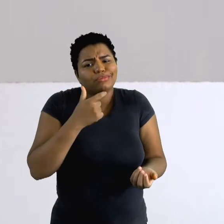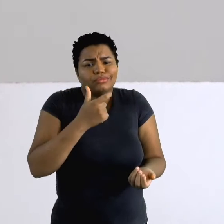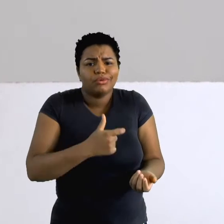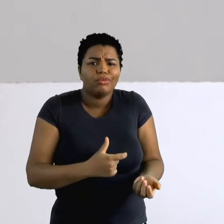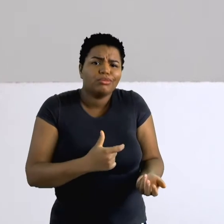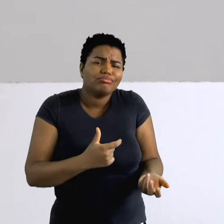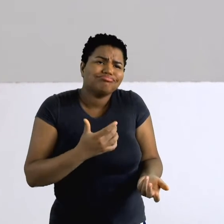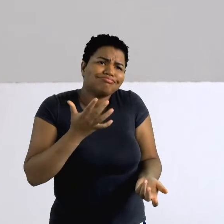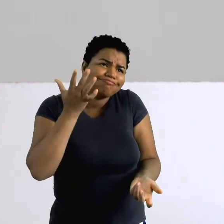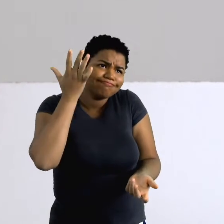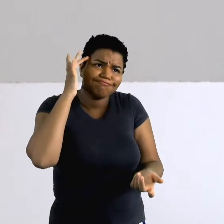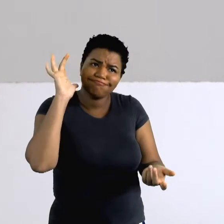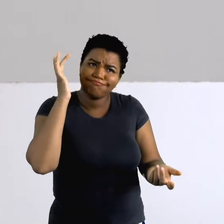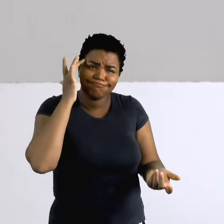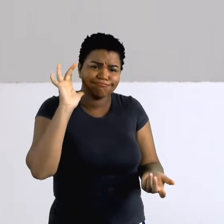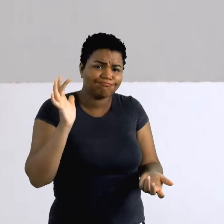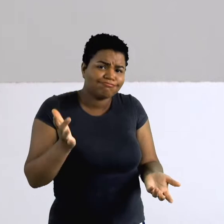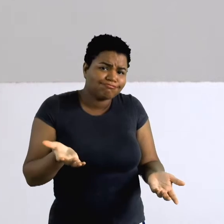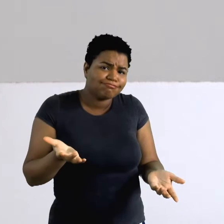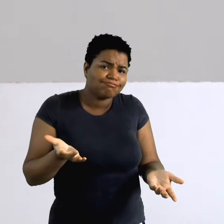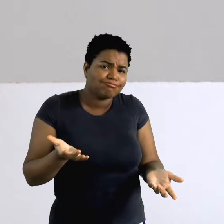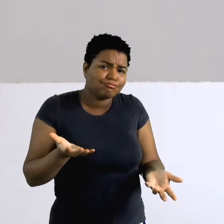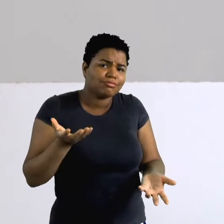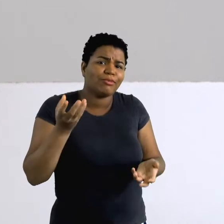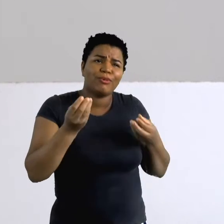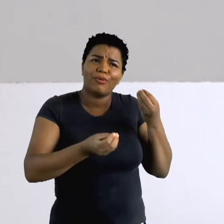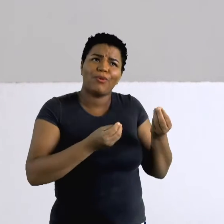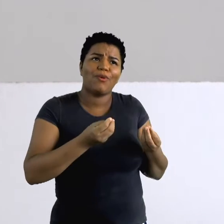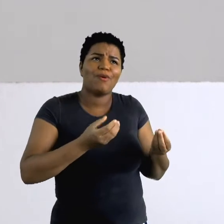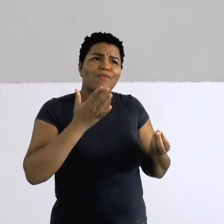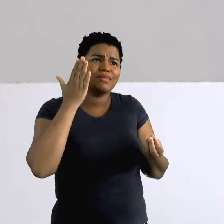sei. Como que eu sei quem sou eu?